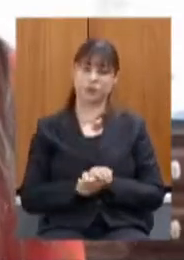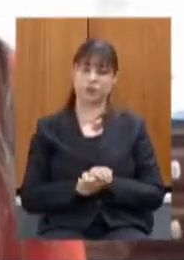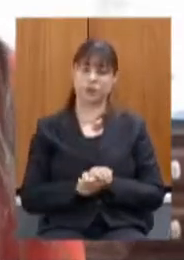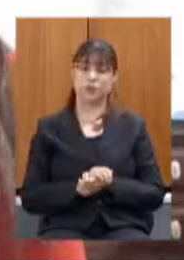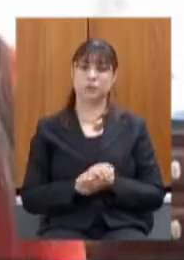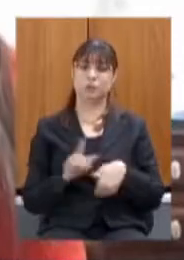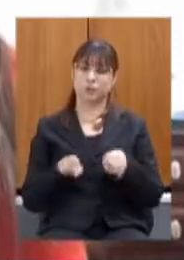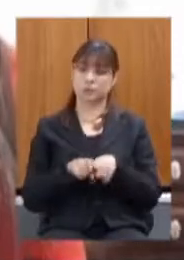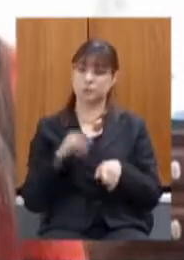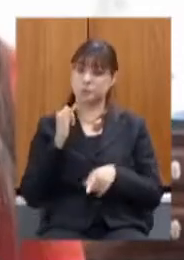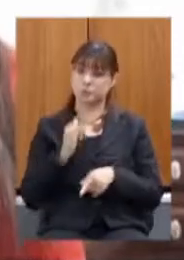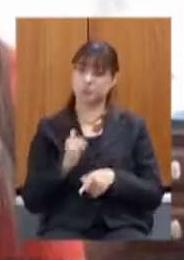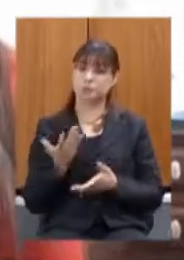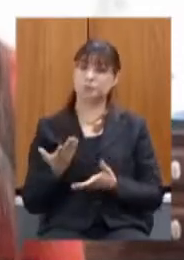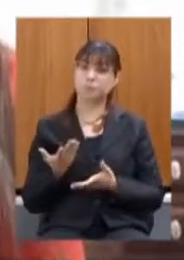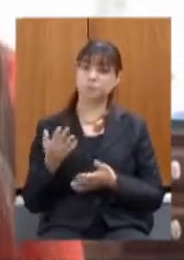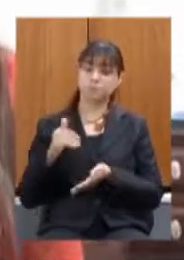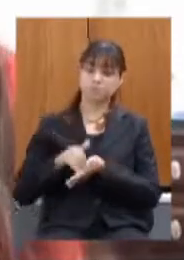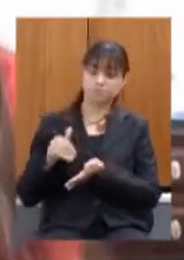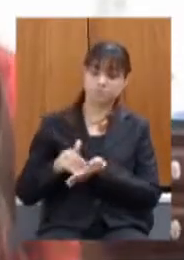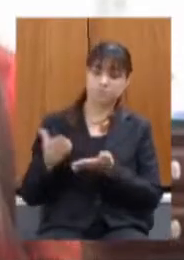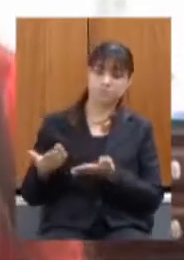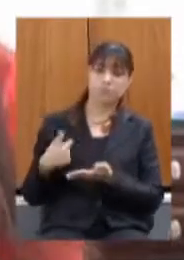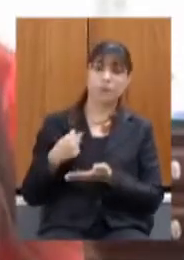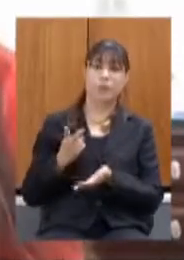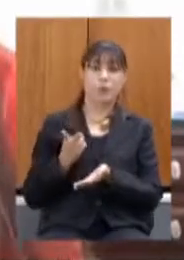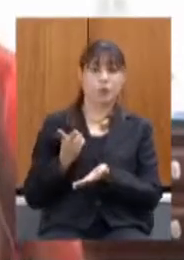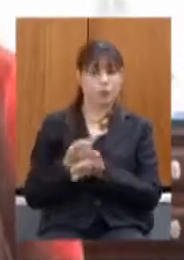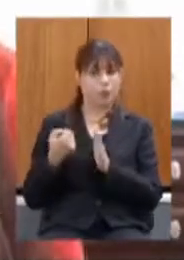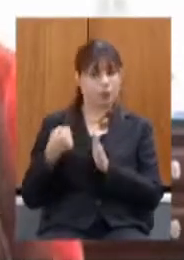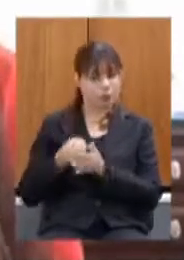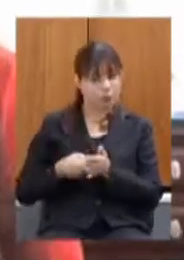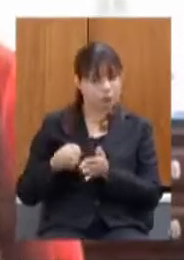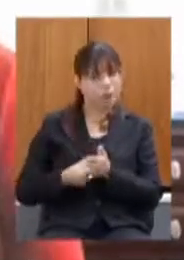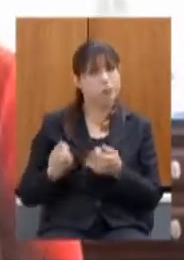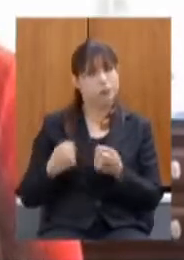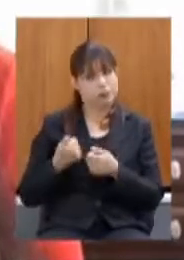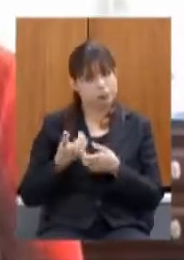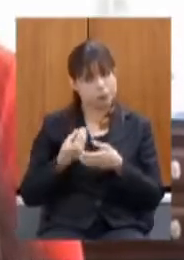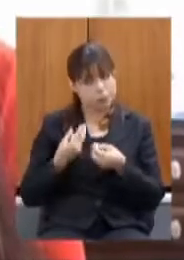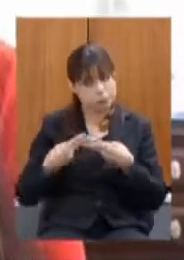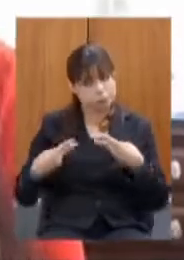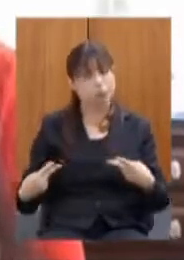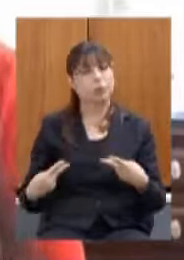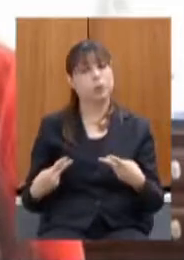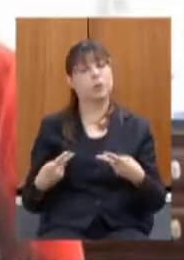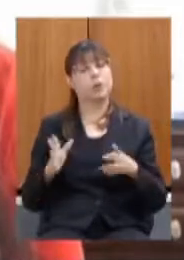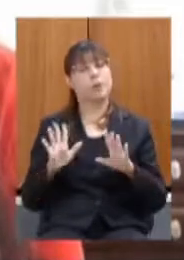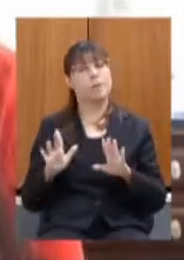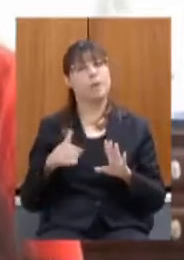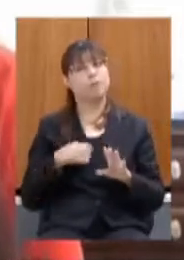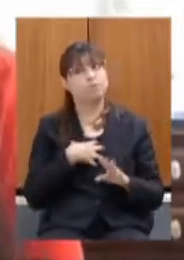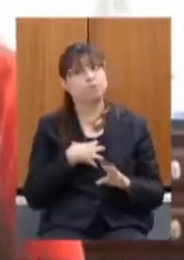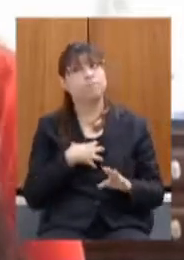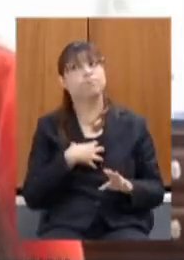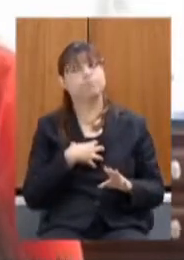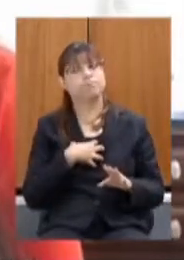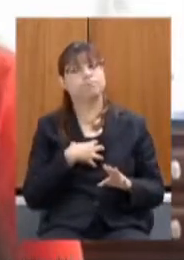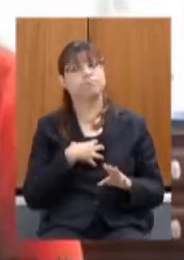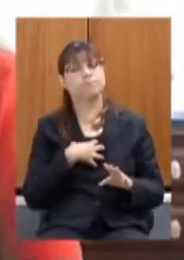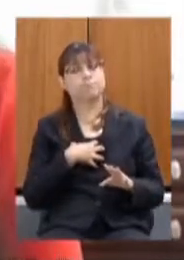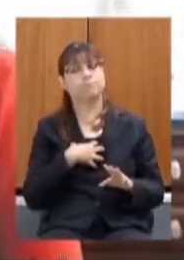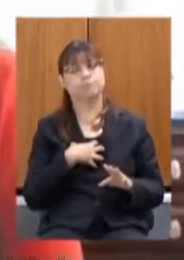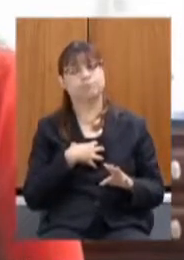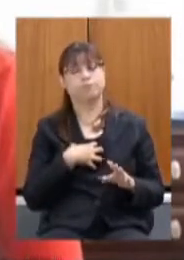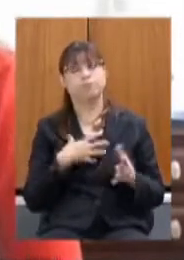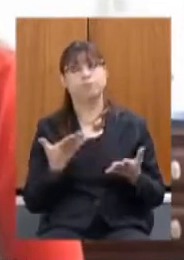também secretário que vou continuar cobrando ainda precisamos de muita coisa mas que eu sinto finalmente que pelo